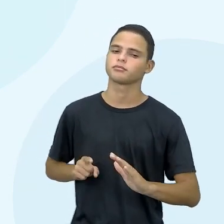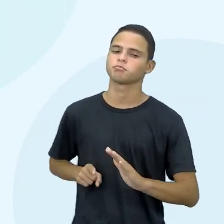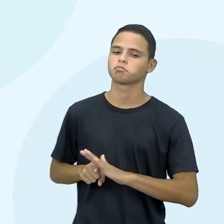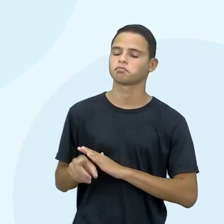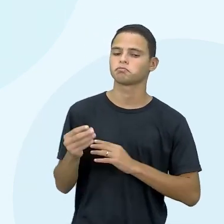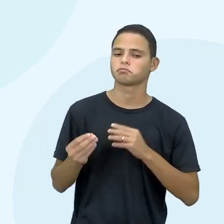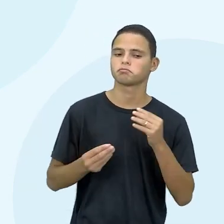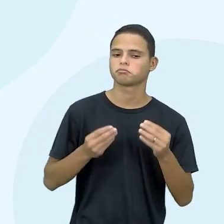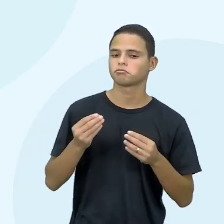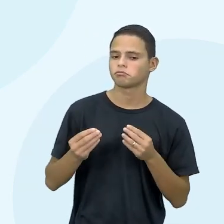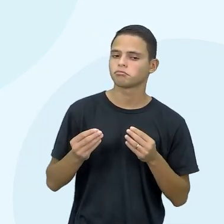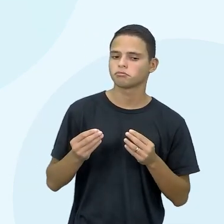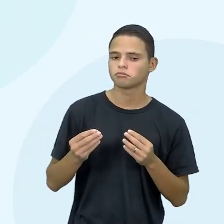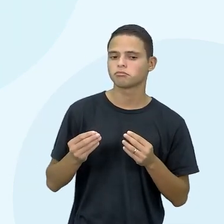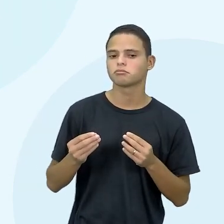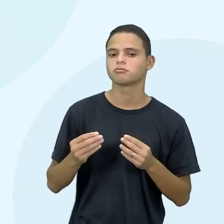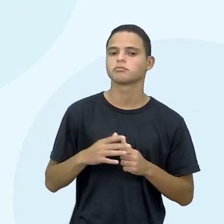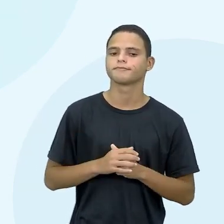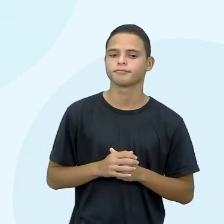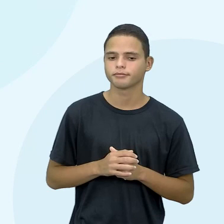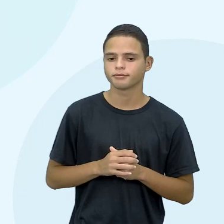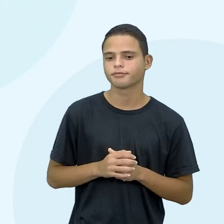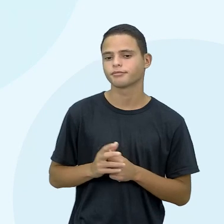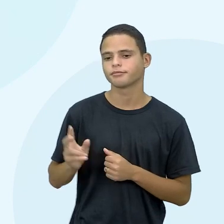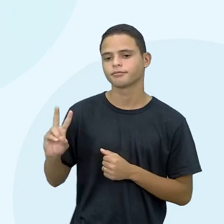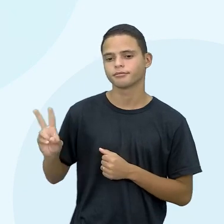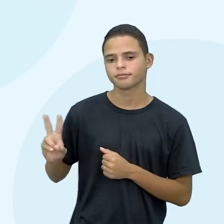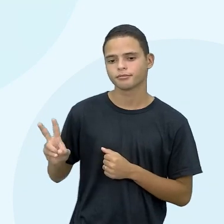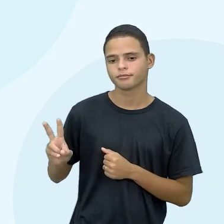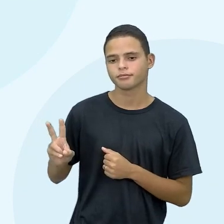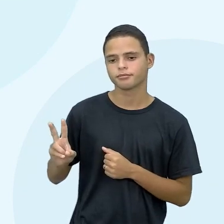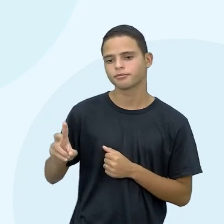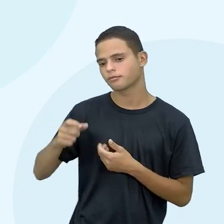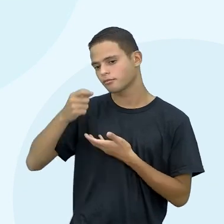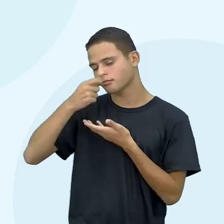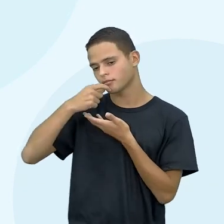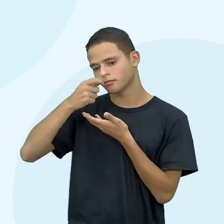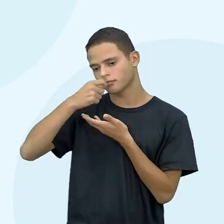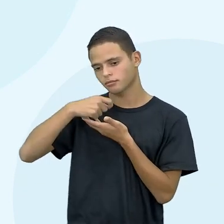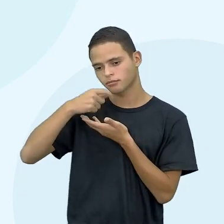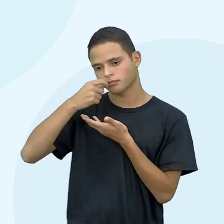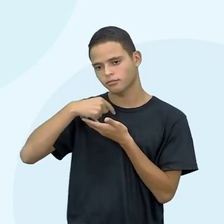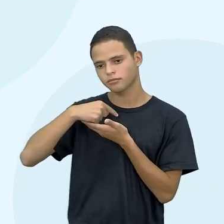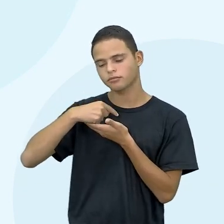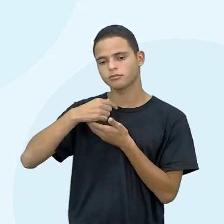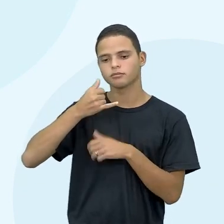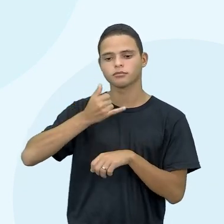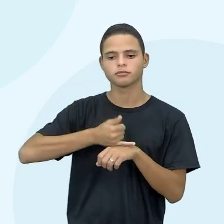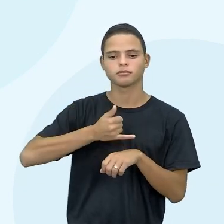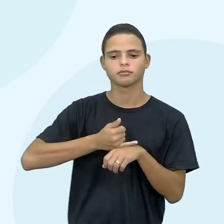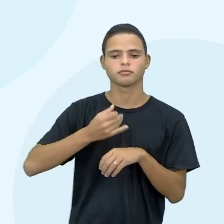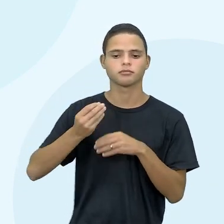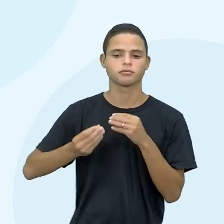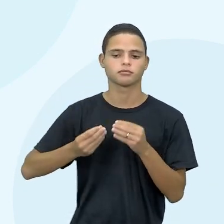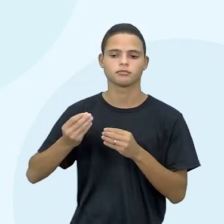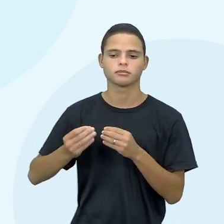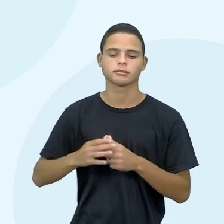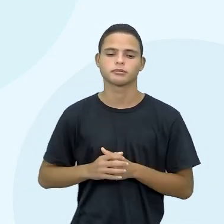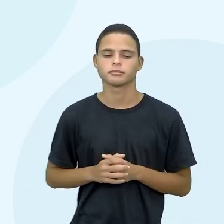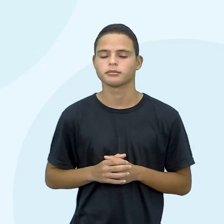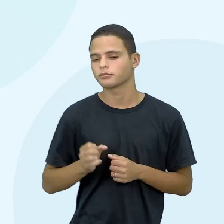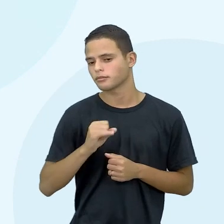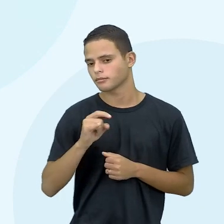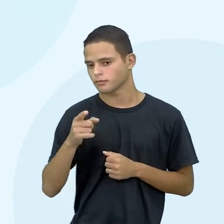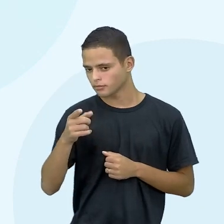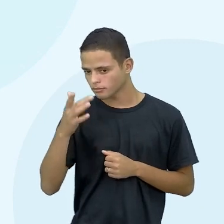né, como será que funcionam os suplementos vitamínicos e os fármacos de ferro, né? Então, se